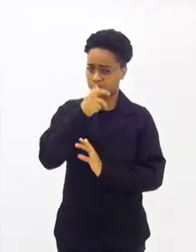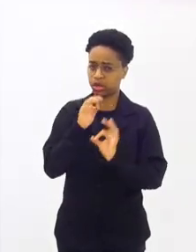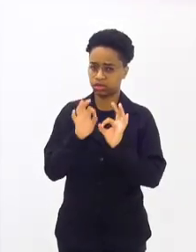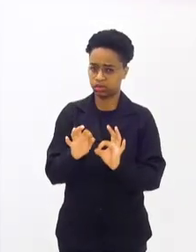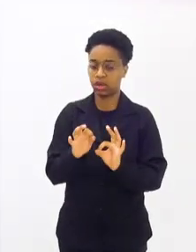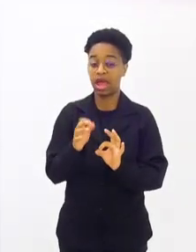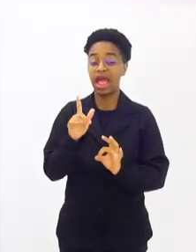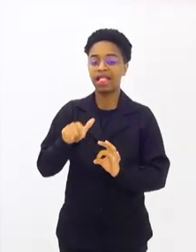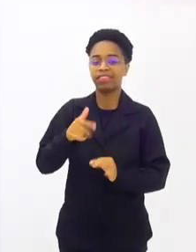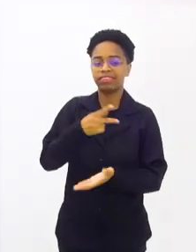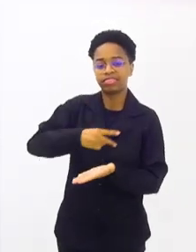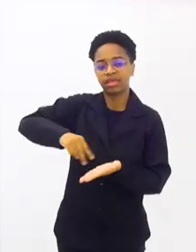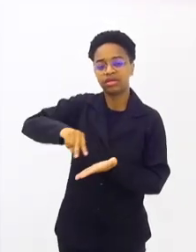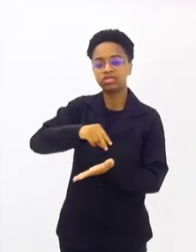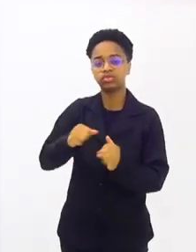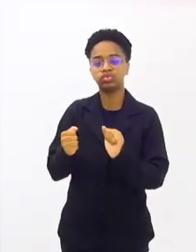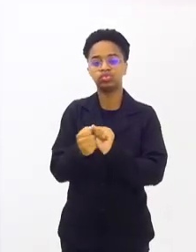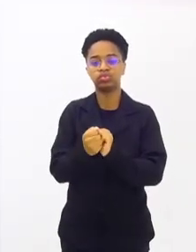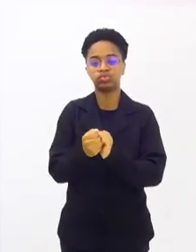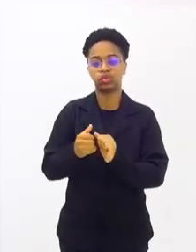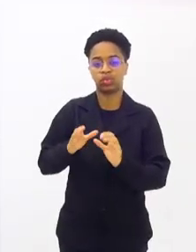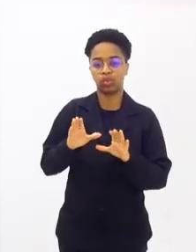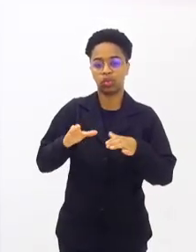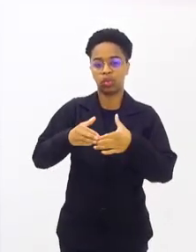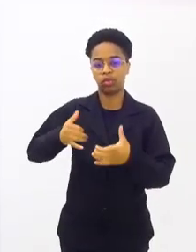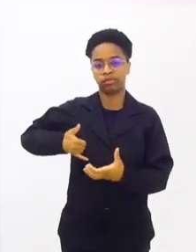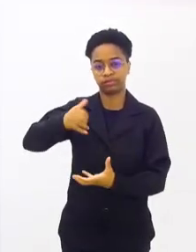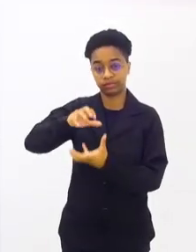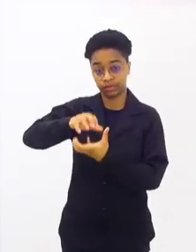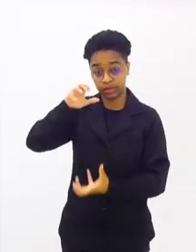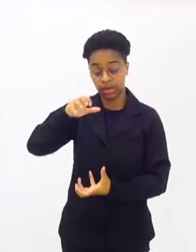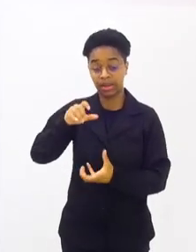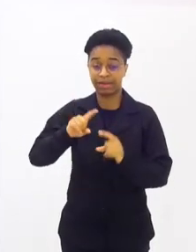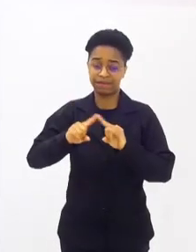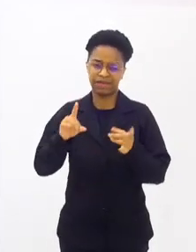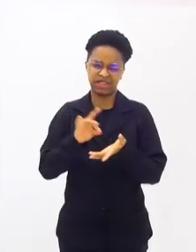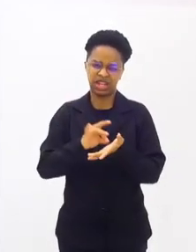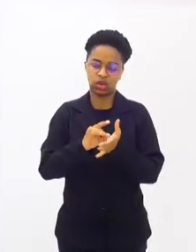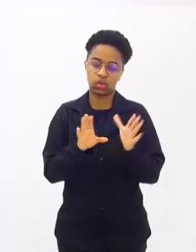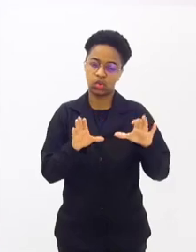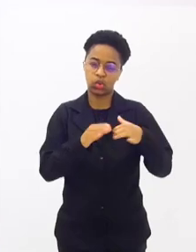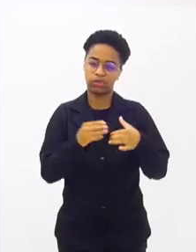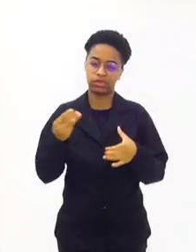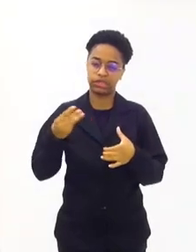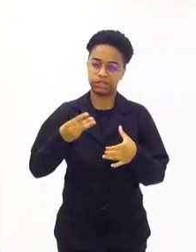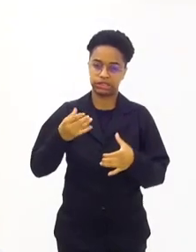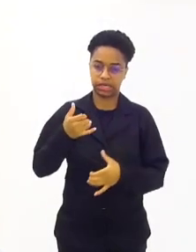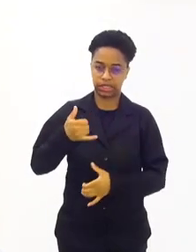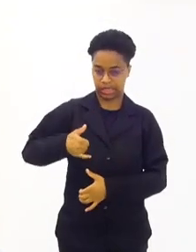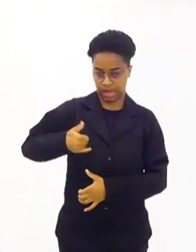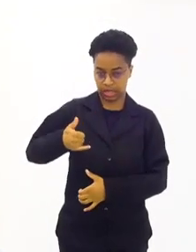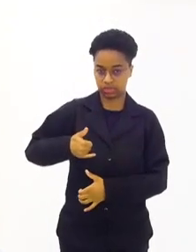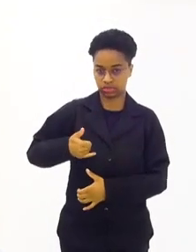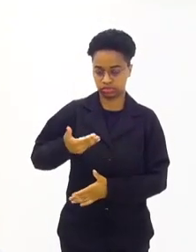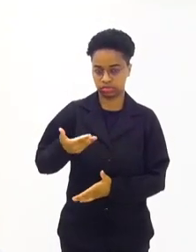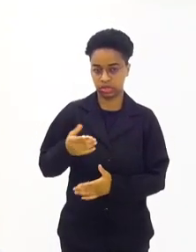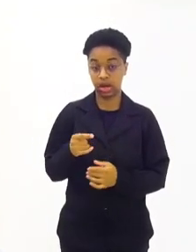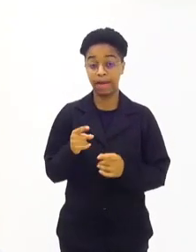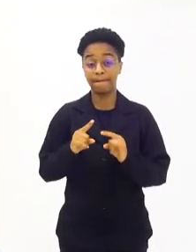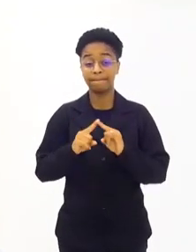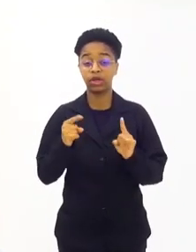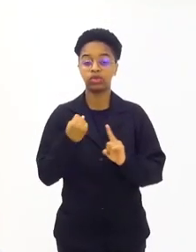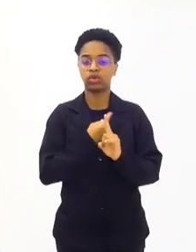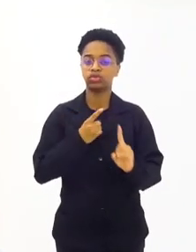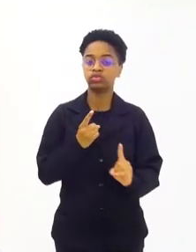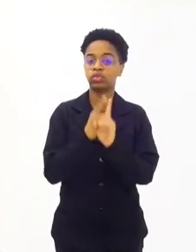muito bonito. Foi a dança com os idosos, na verdade, um clube da terceira idade, porque nós descobrimos, através de estudo, né? Porque o